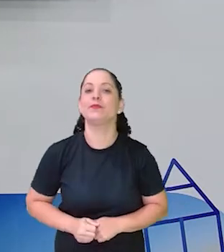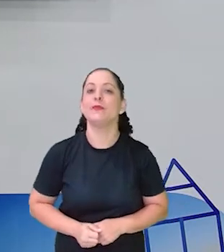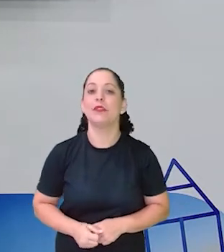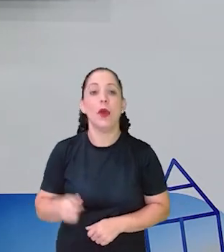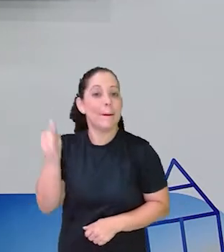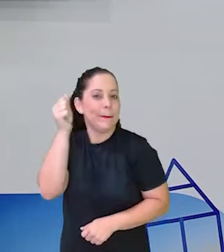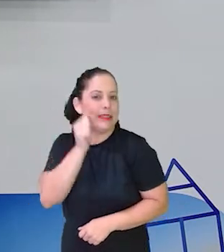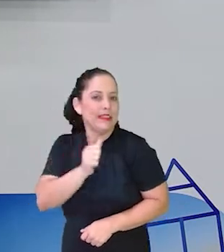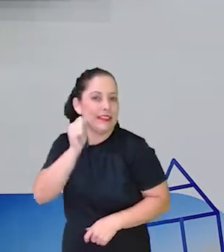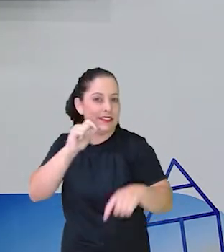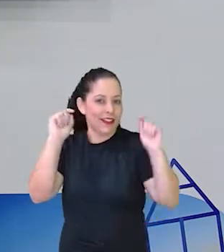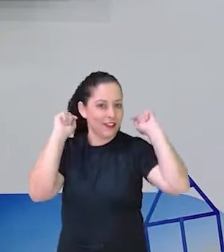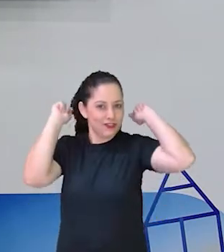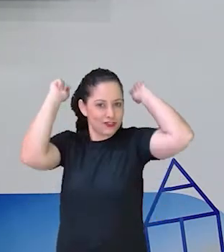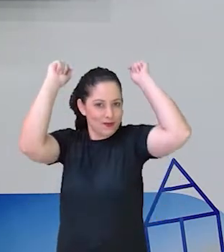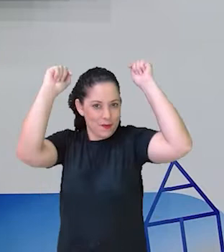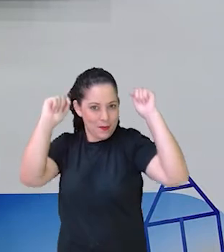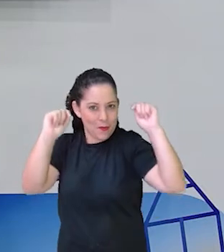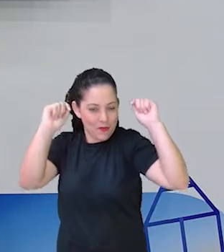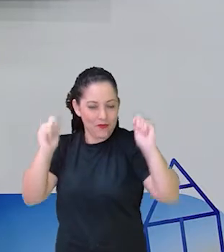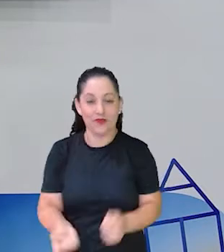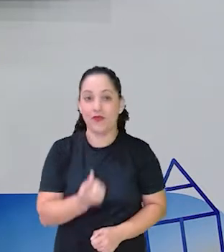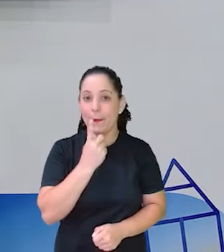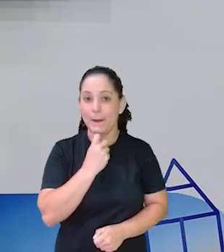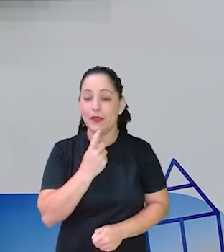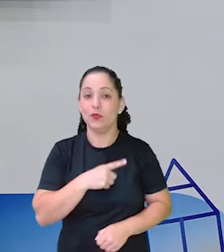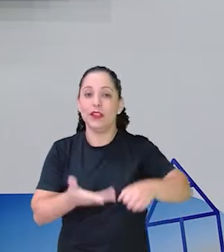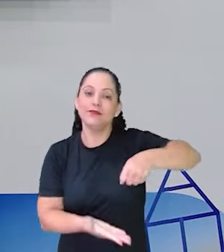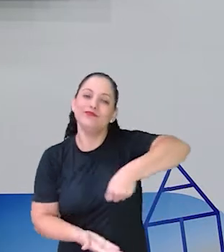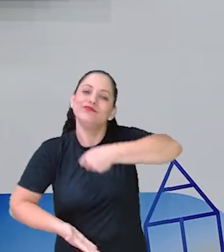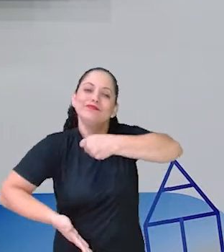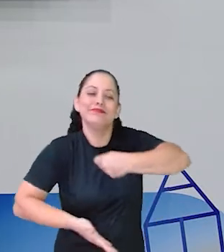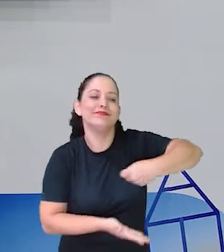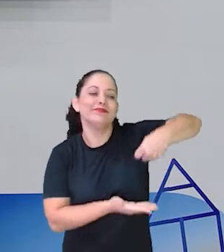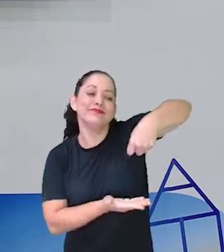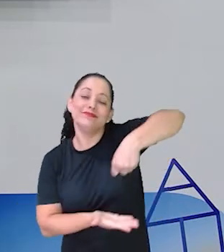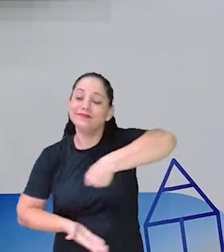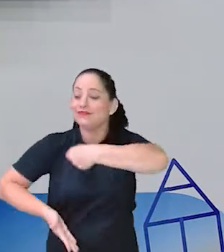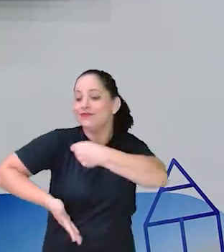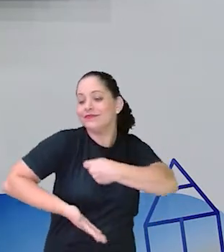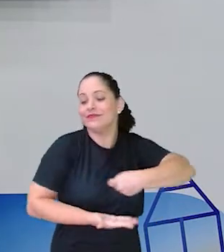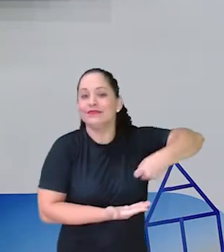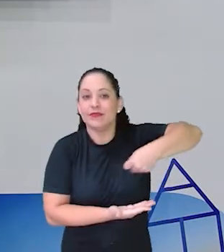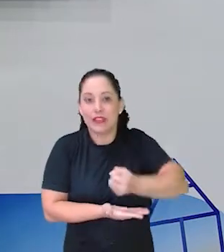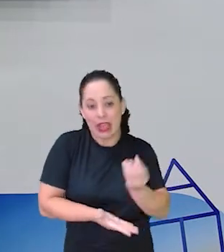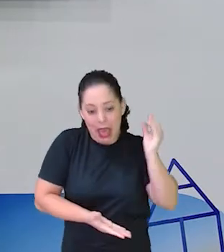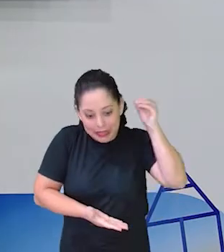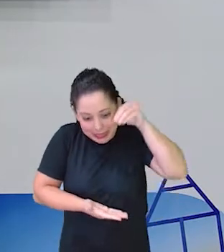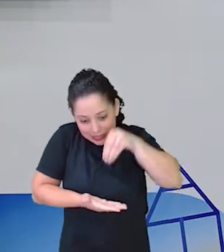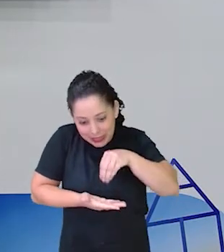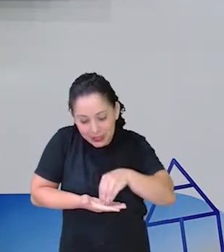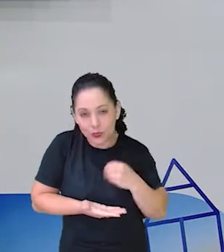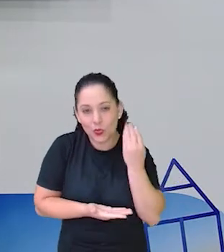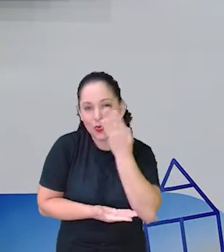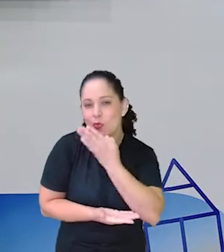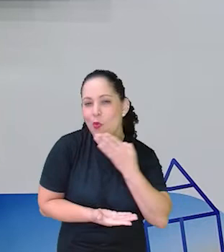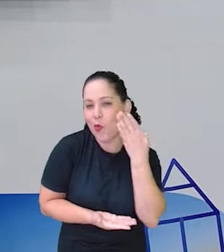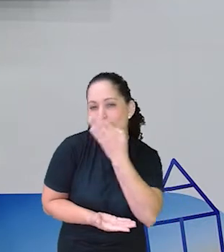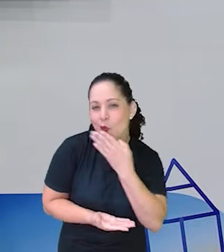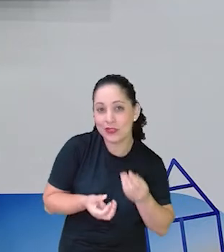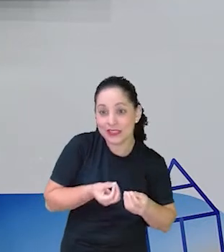chapéuzinho Traz Na mão Uma cesta A cesta Dos doces Que ela leva Para a vovozinha